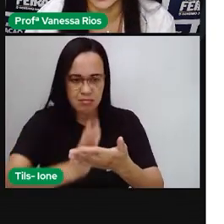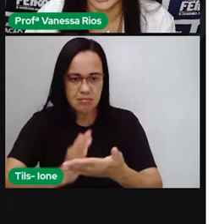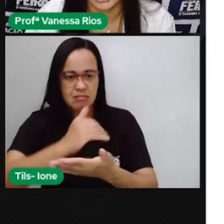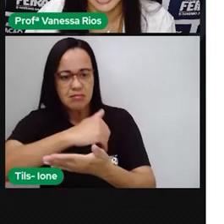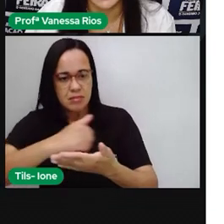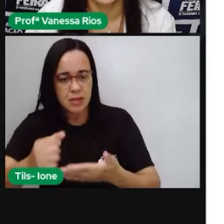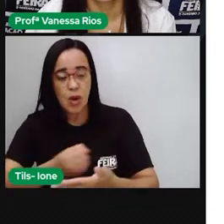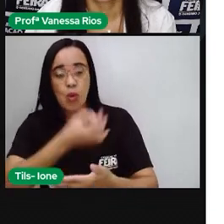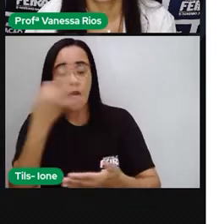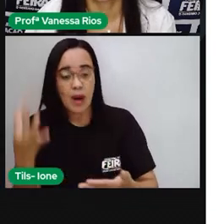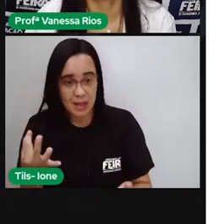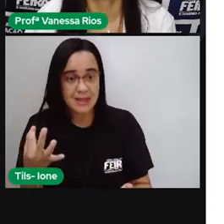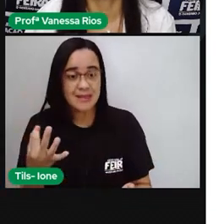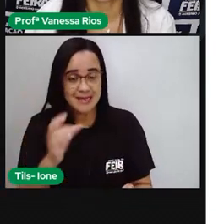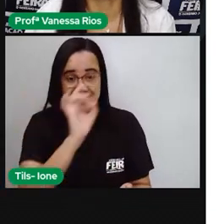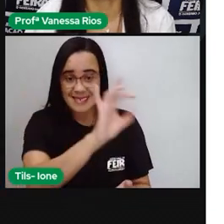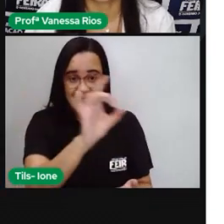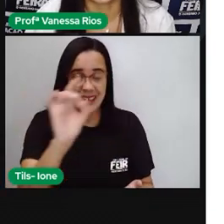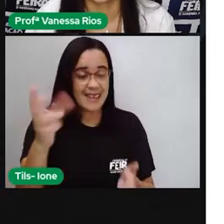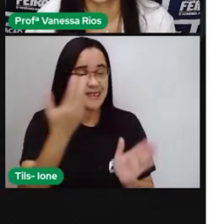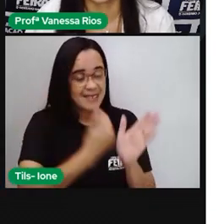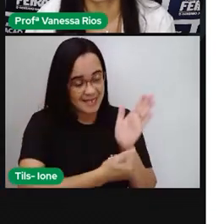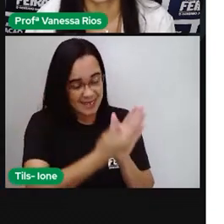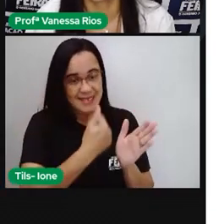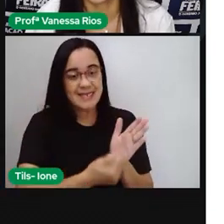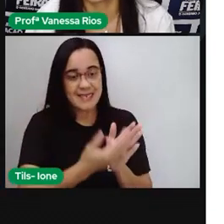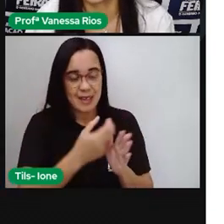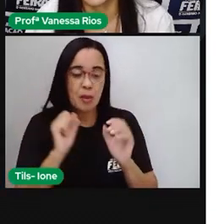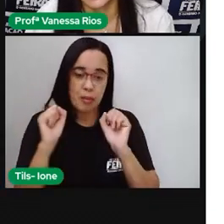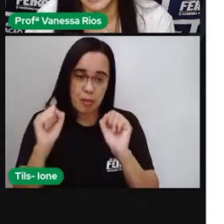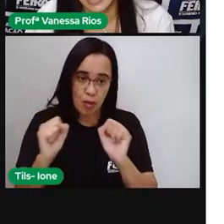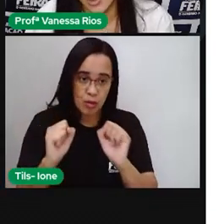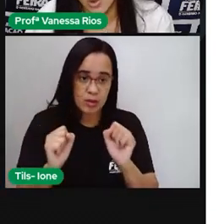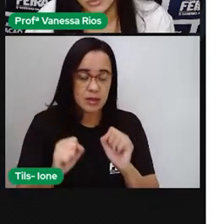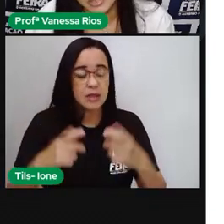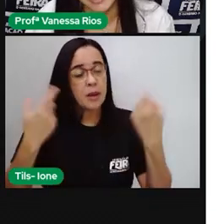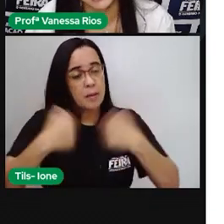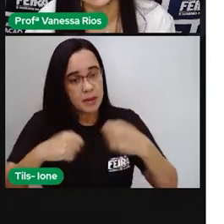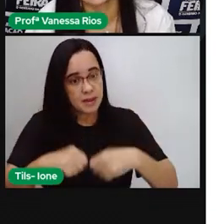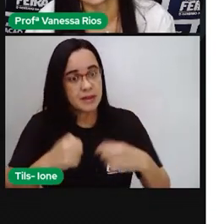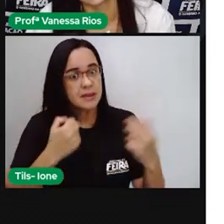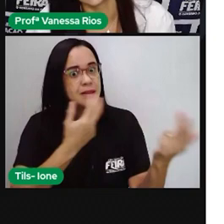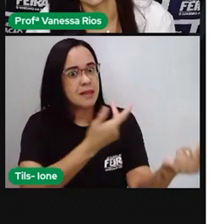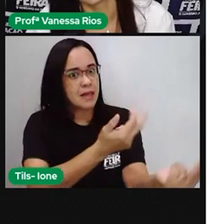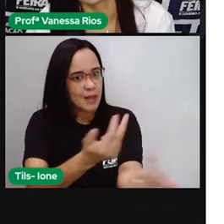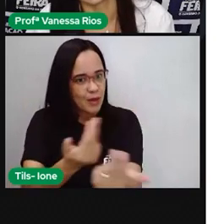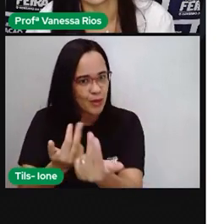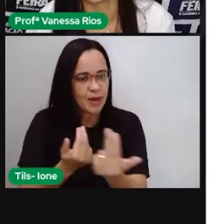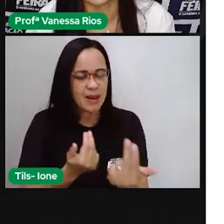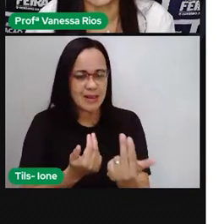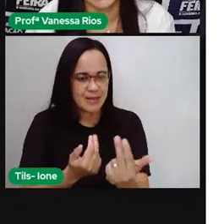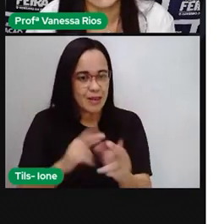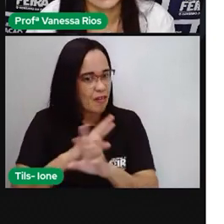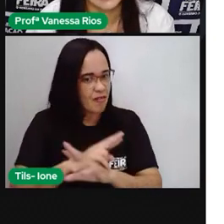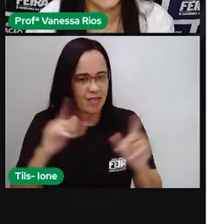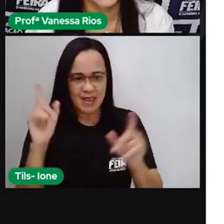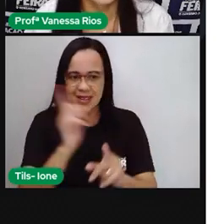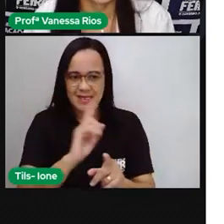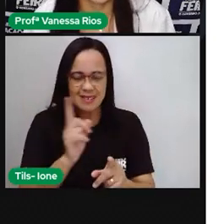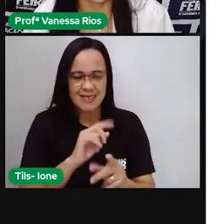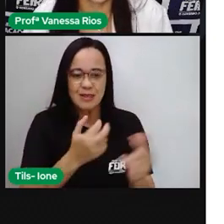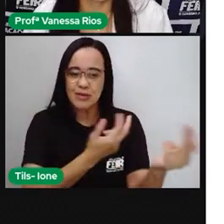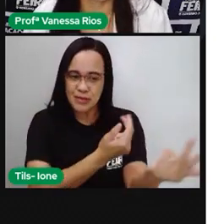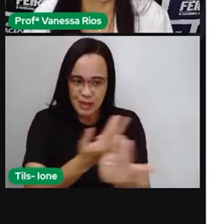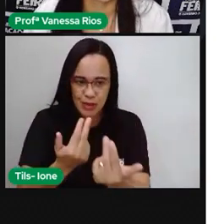dividida, lembrando que cada parte tem que ser igual à outra, para que isso seja considerado a simetria.